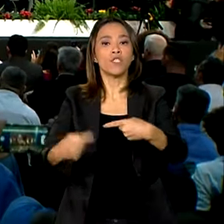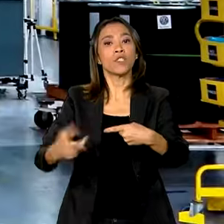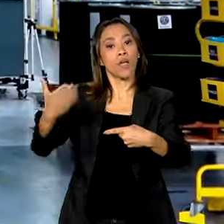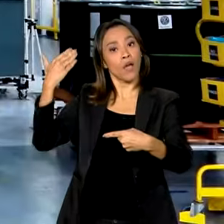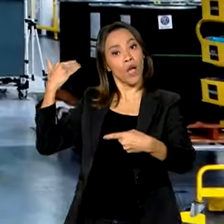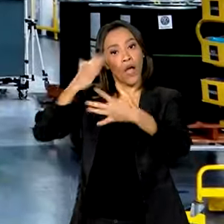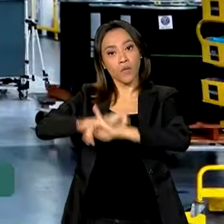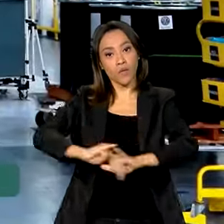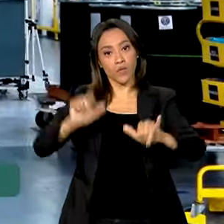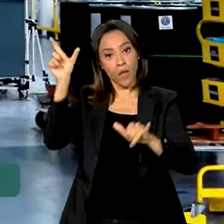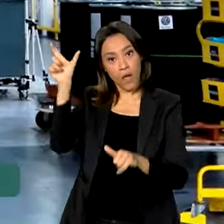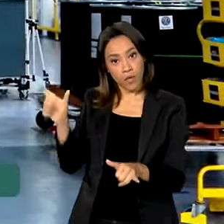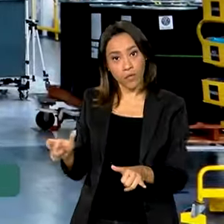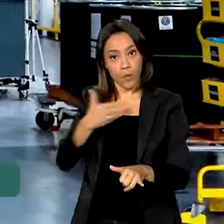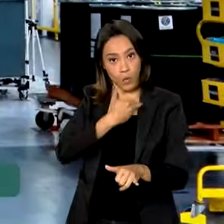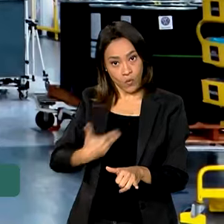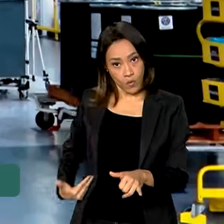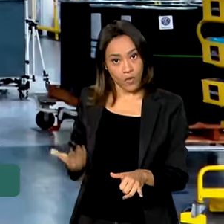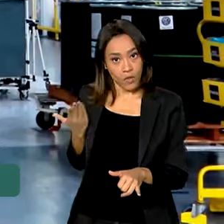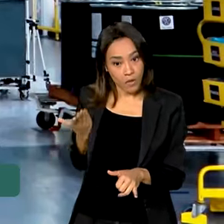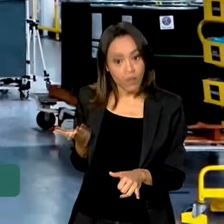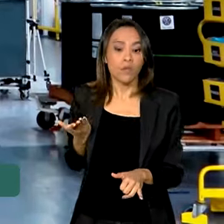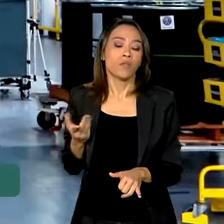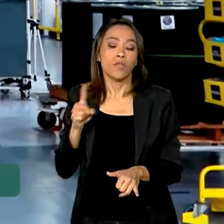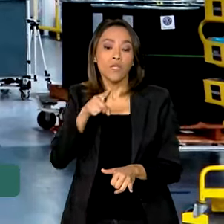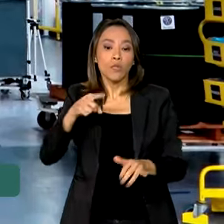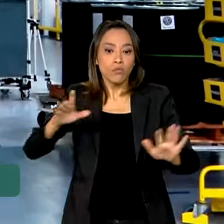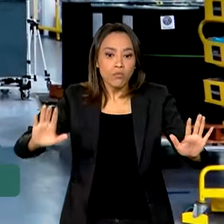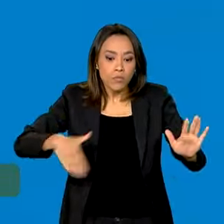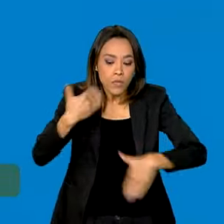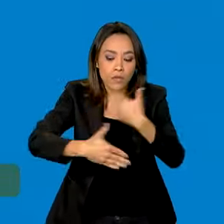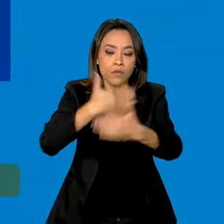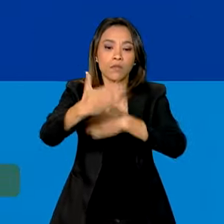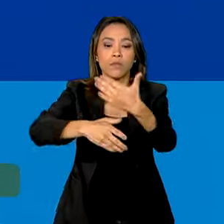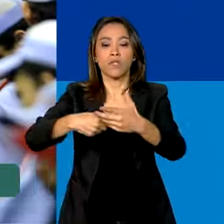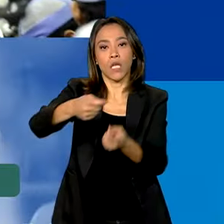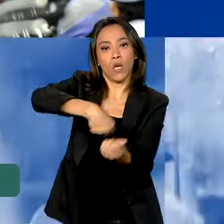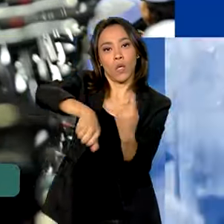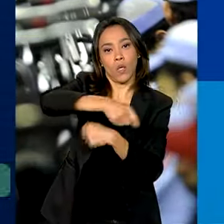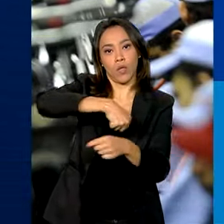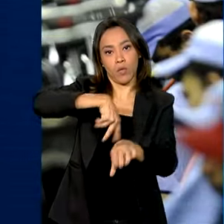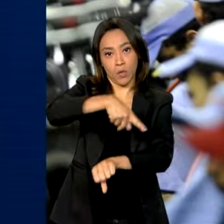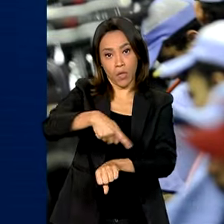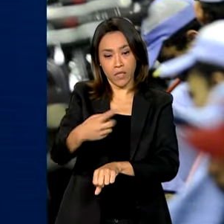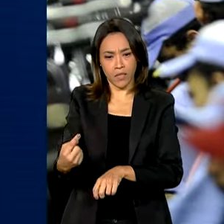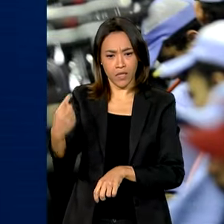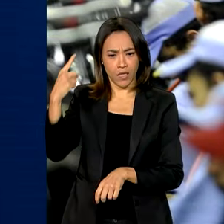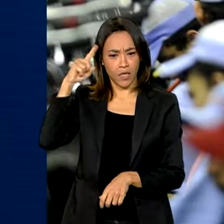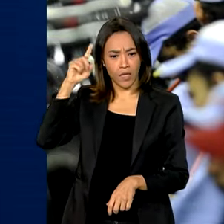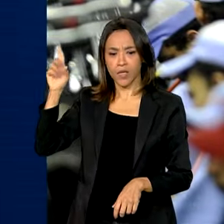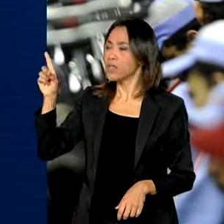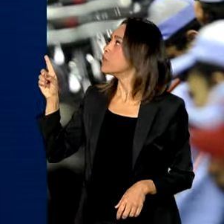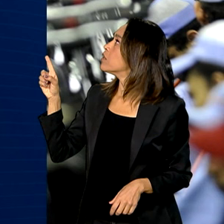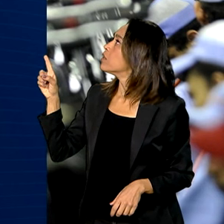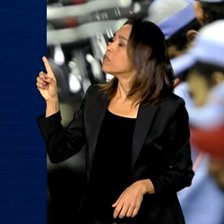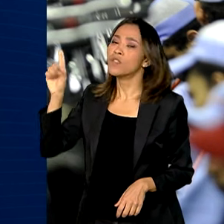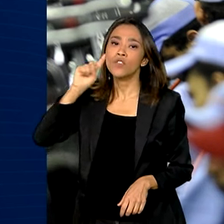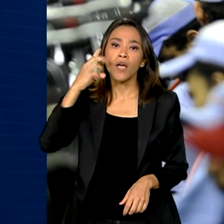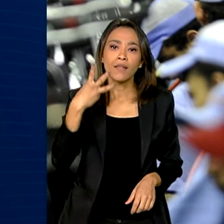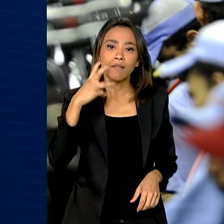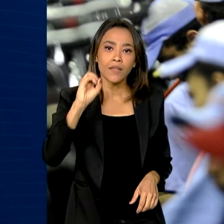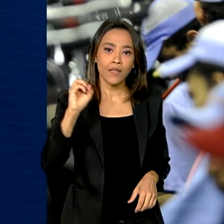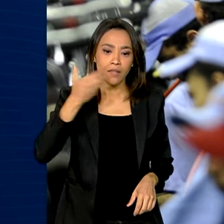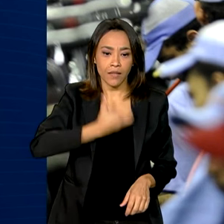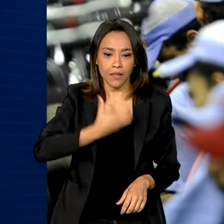governo e com o crescimento da economia no país. No dia 30 de dezembro de 2023, o